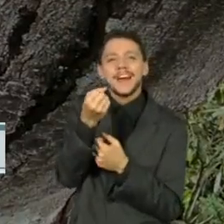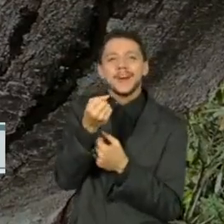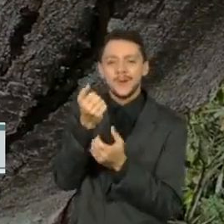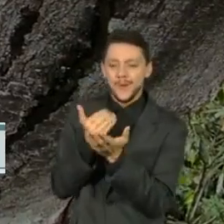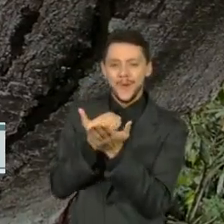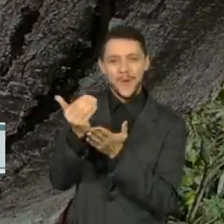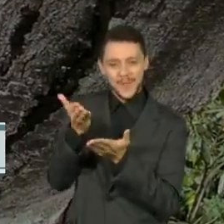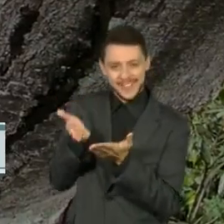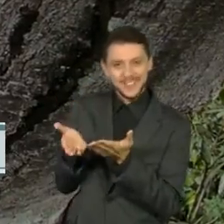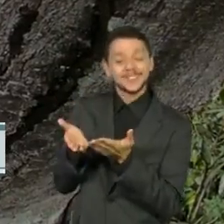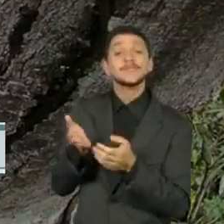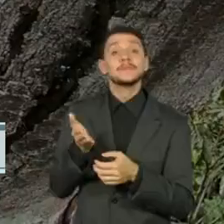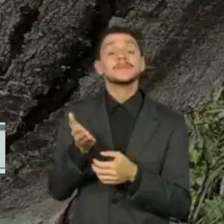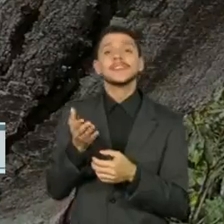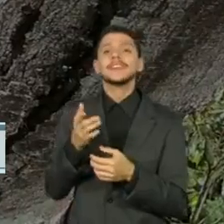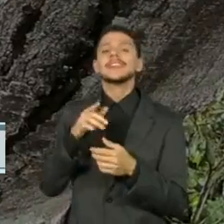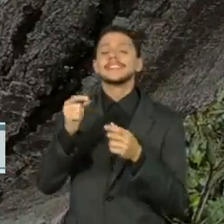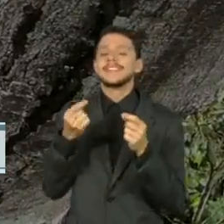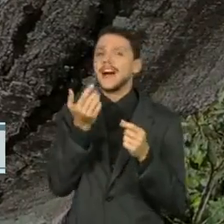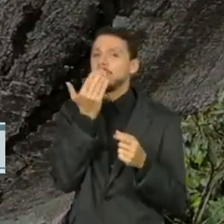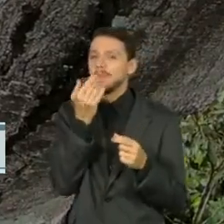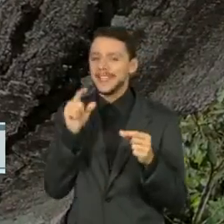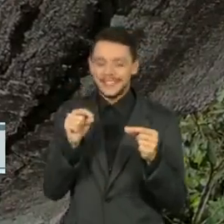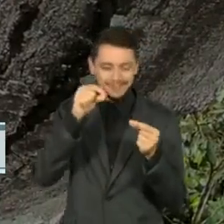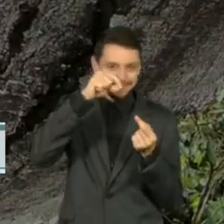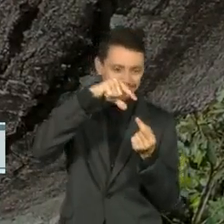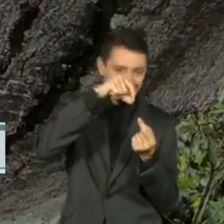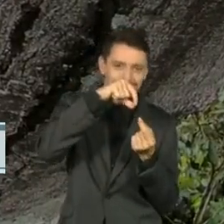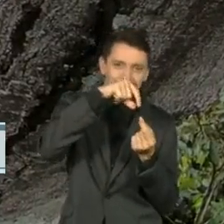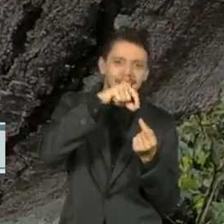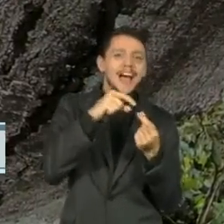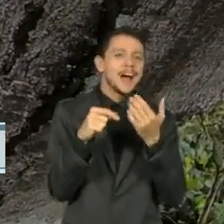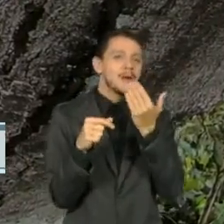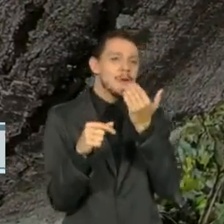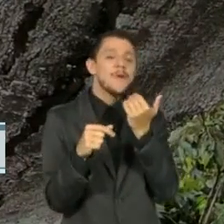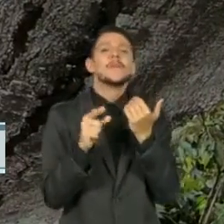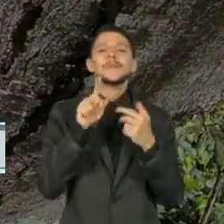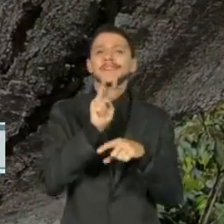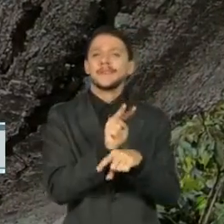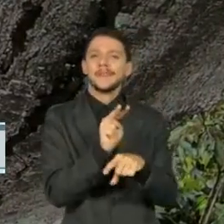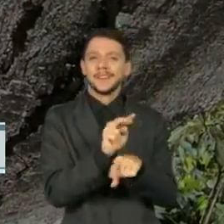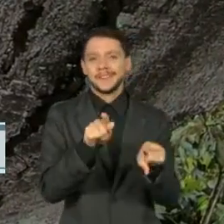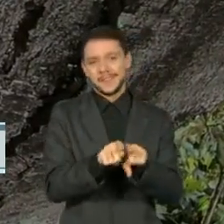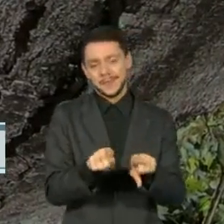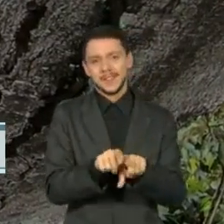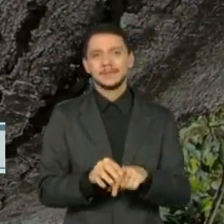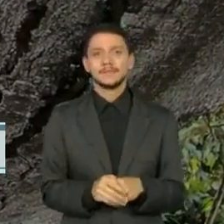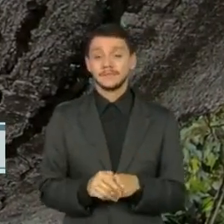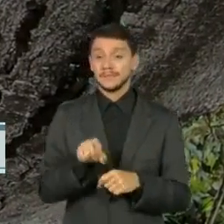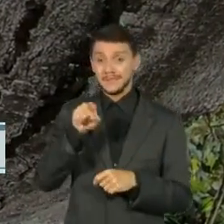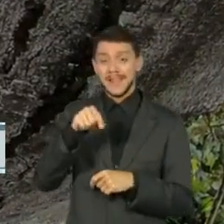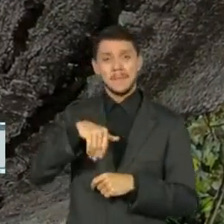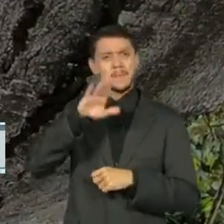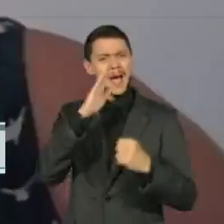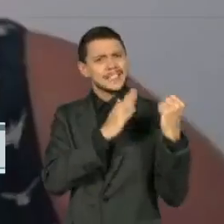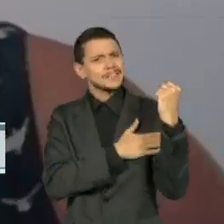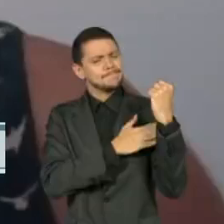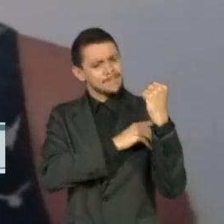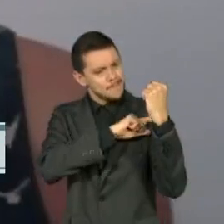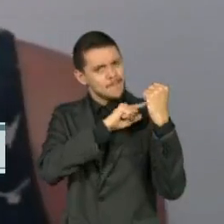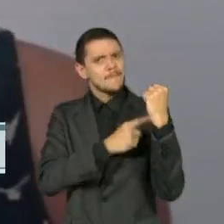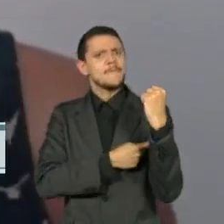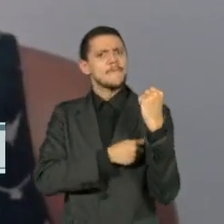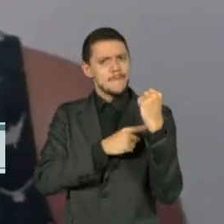É lá que ele recebe comida e cuidado. Ela é uma das mais fortes do mundo, a arpia,